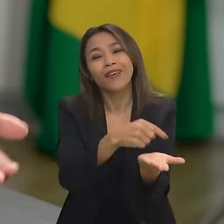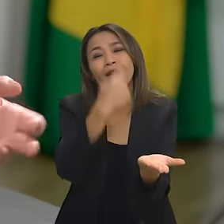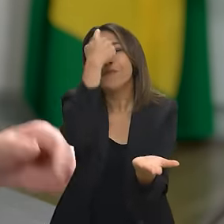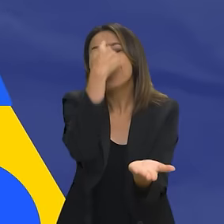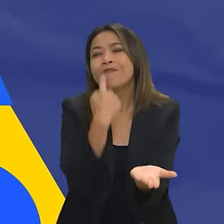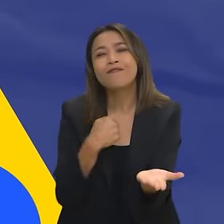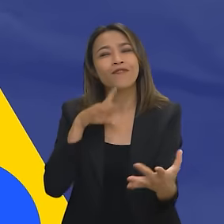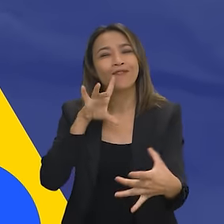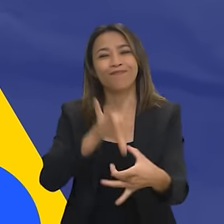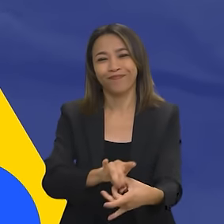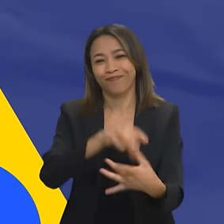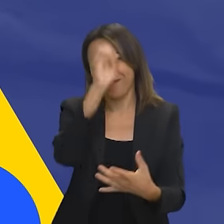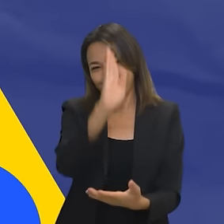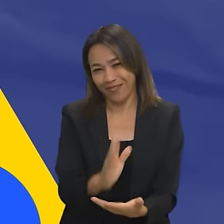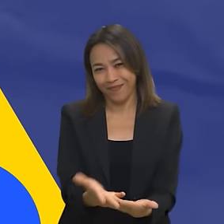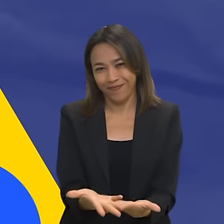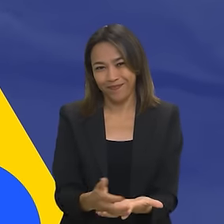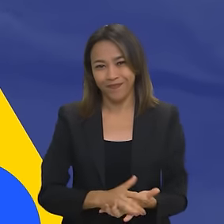a cara do Brasil.